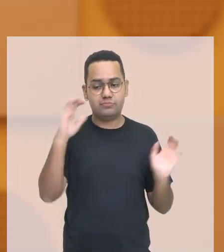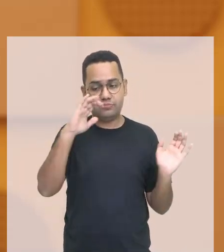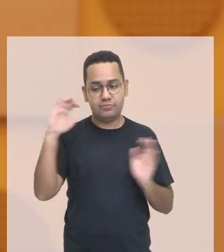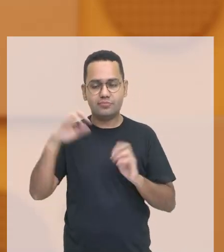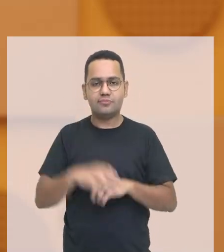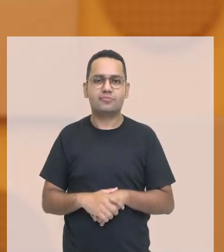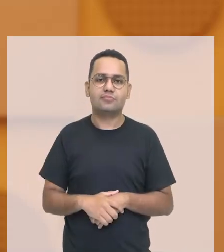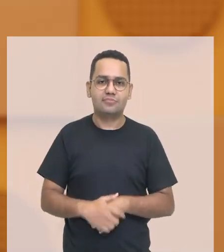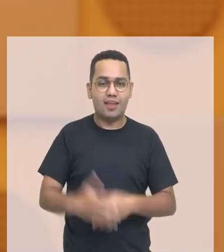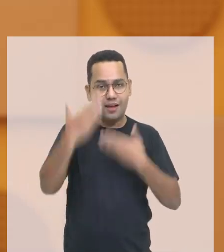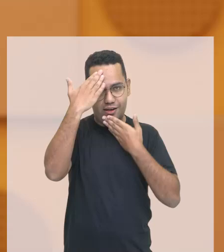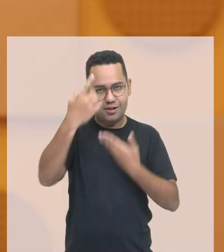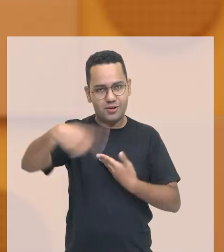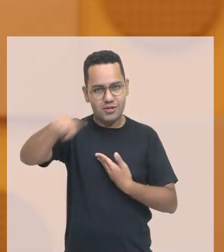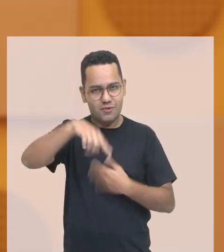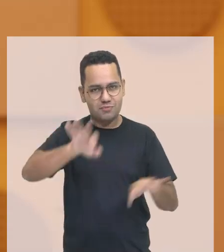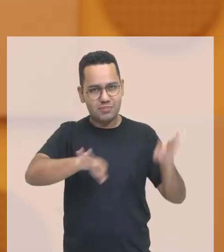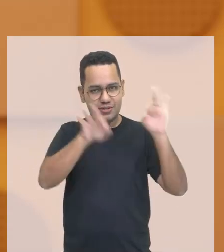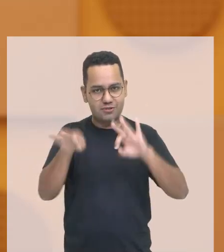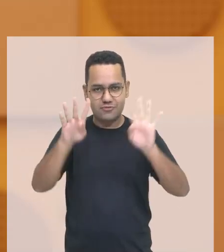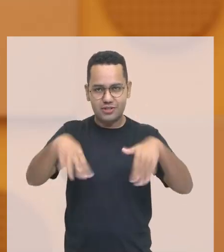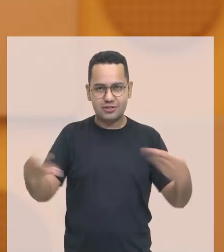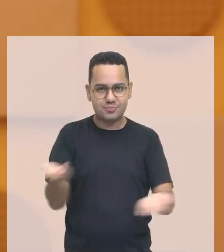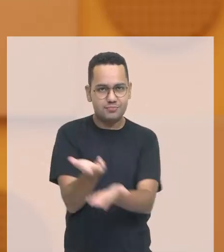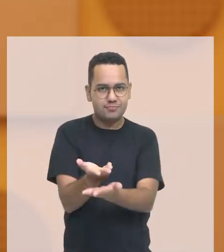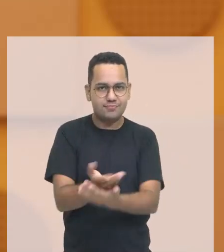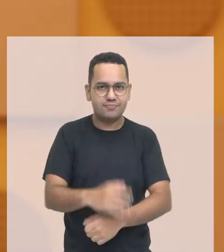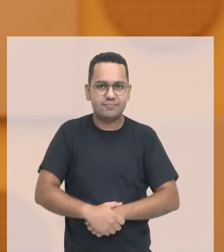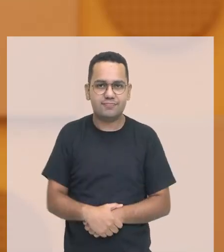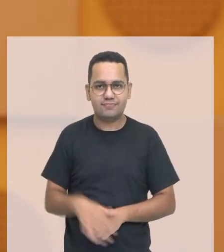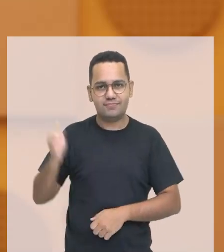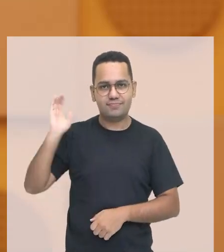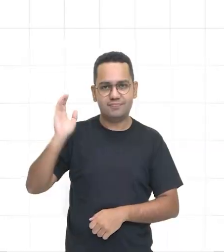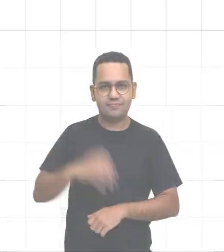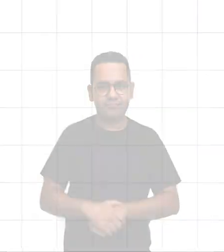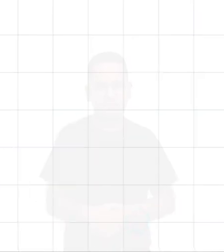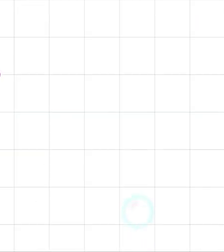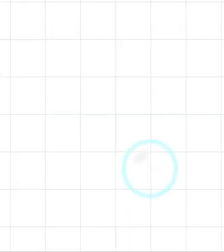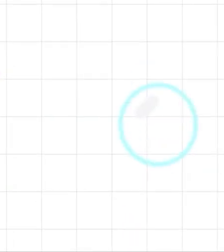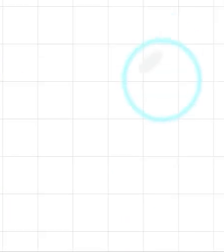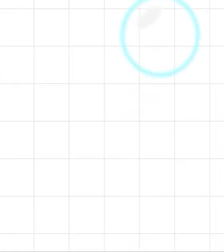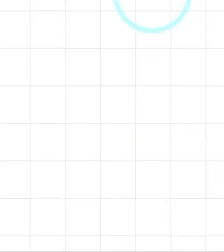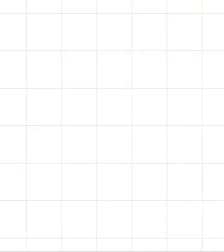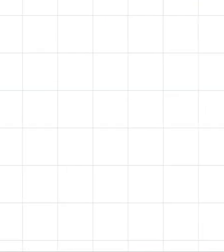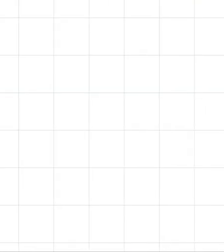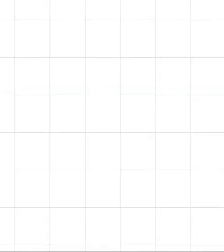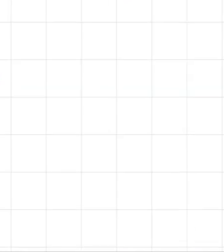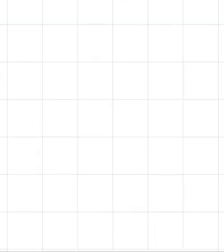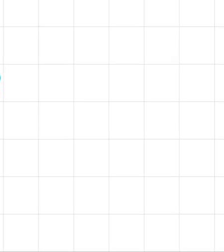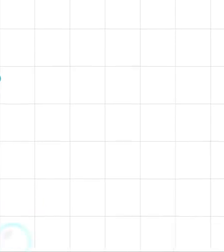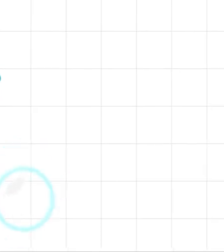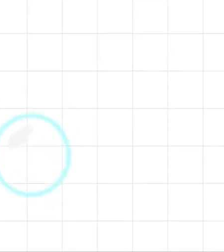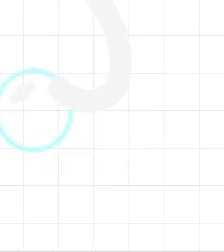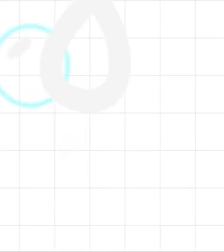agradecer muito a participação de vocês e a gente vai finalizando nossa aula por aqui Música Música